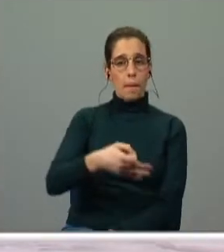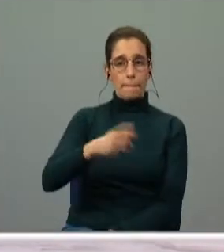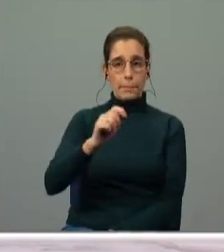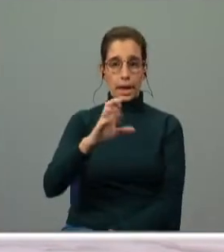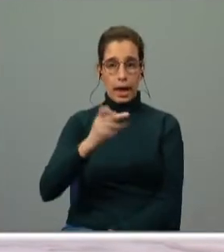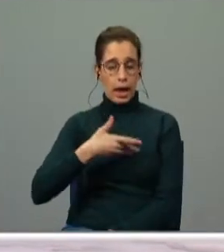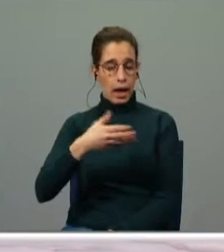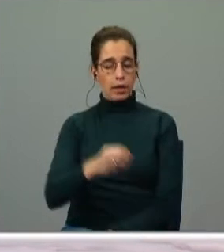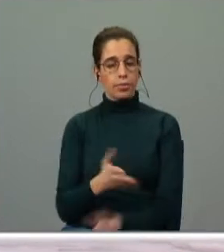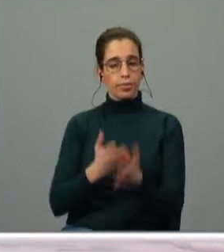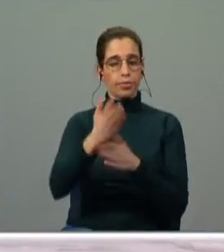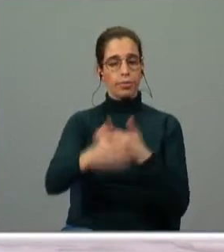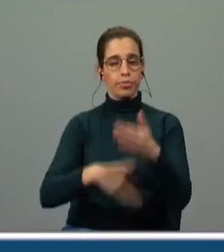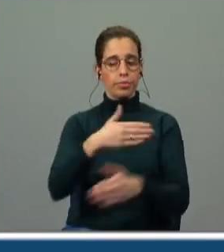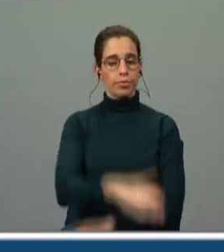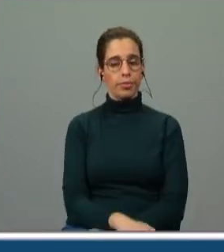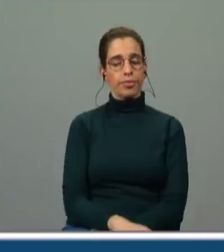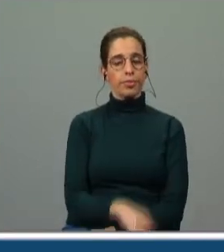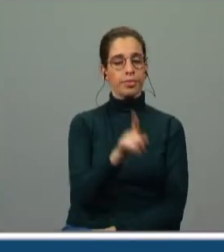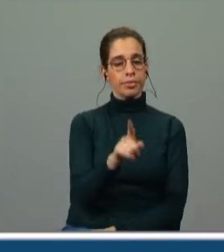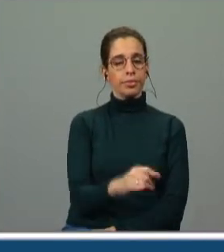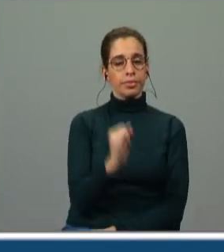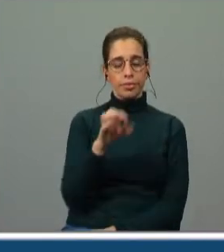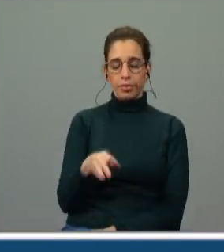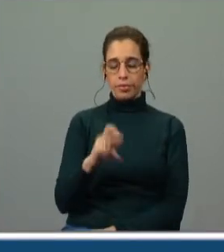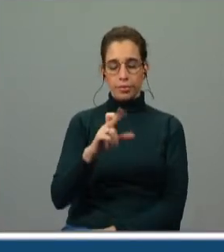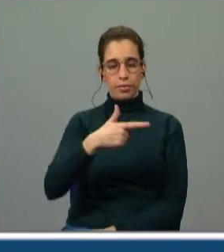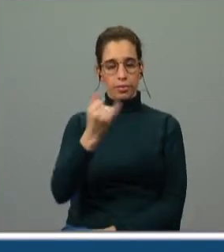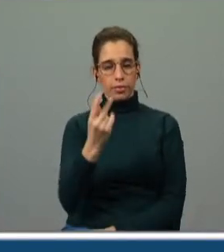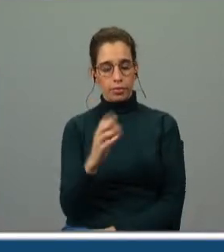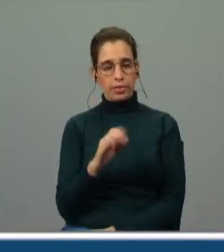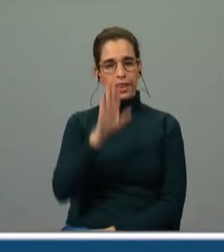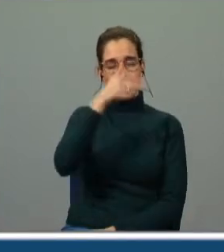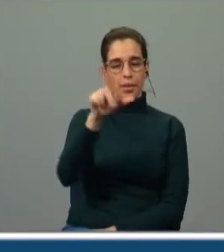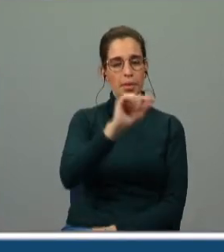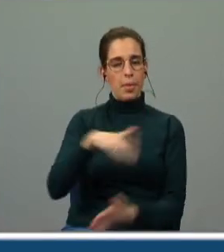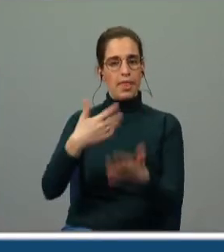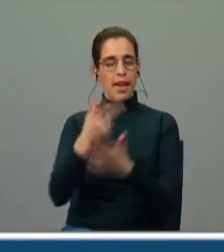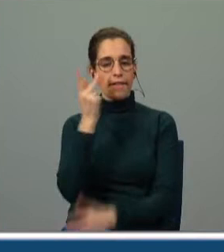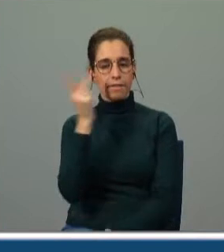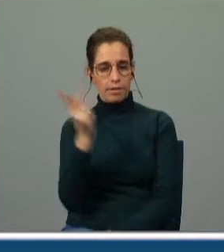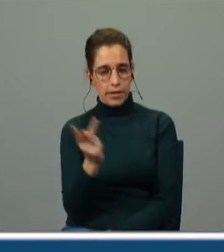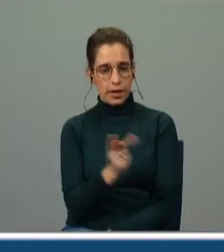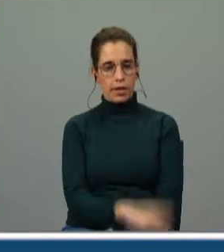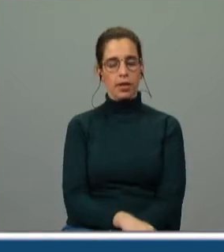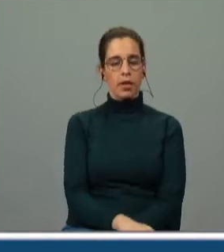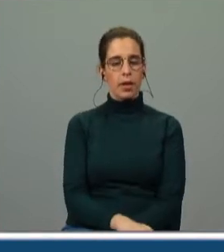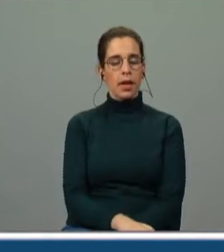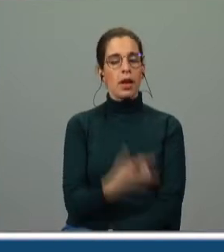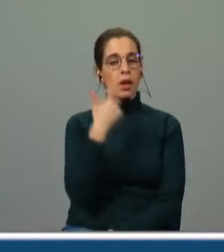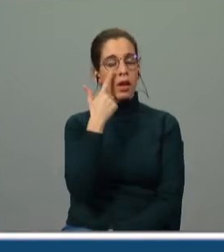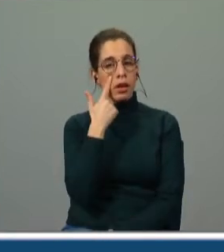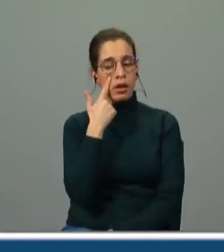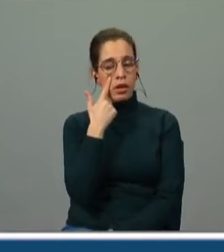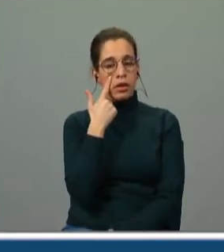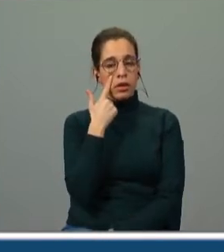continuamos aqui com o imperativo sabe também dar vida com clemência e repara